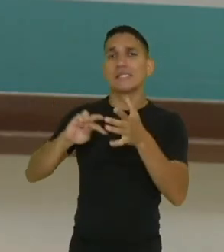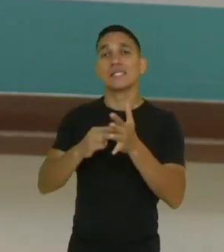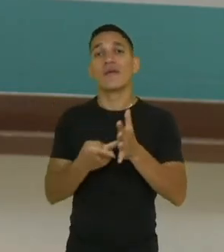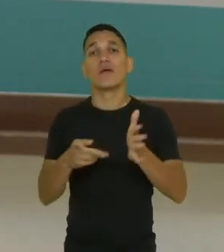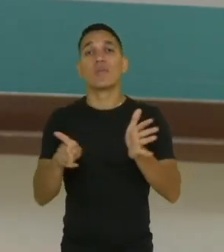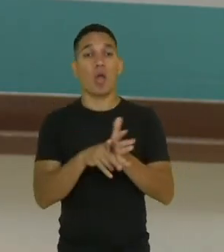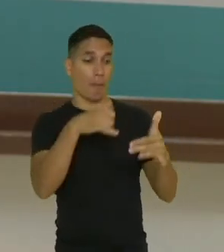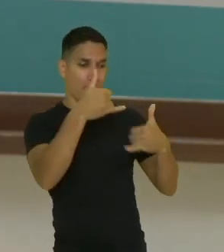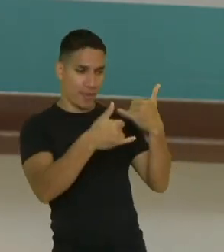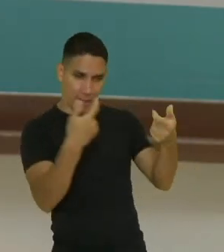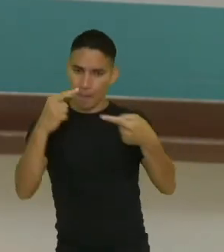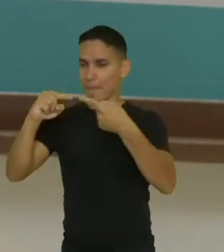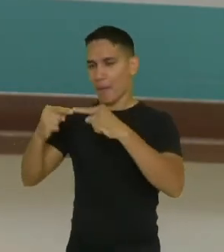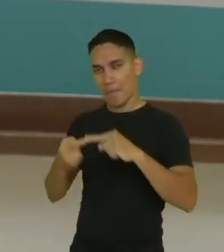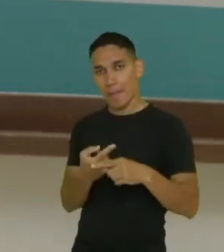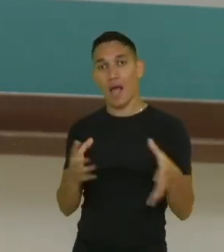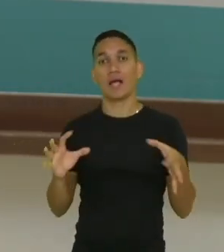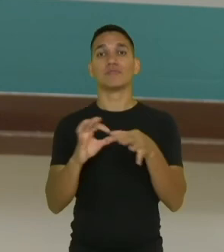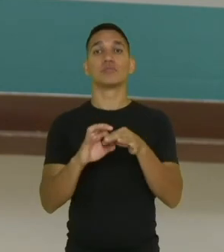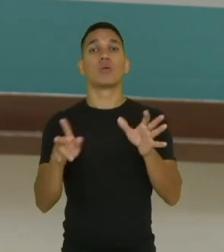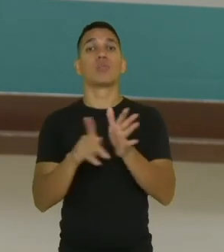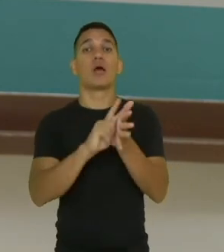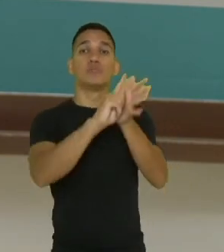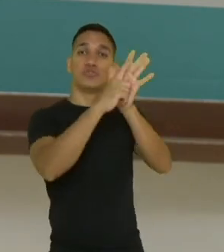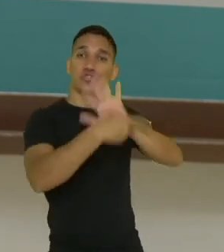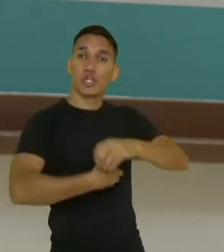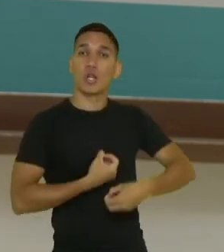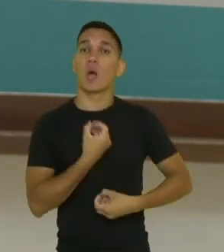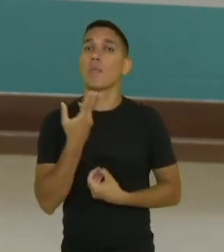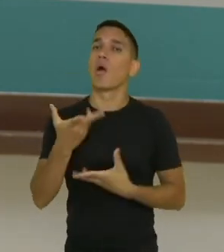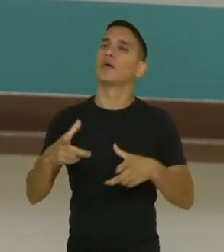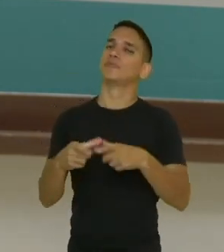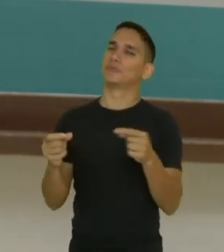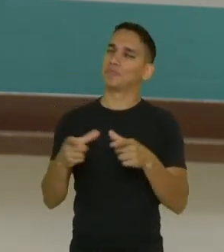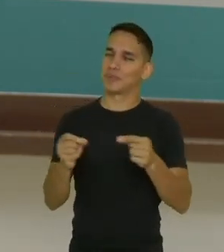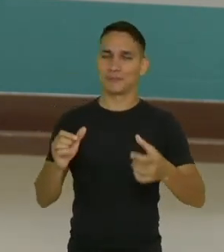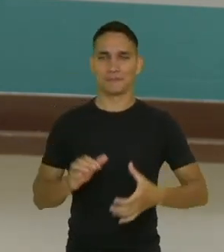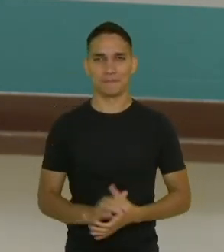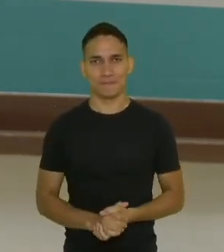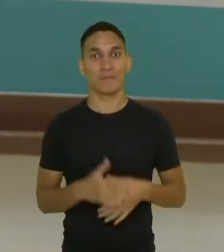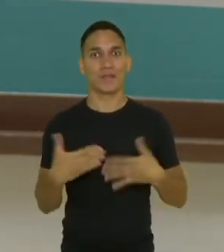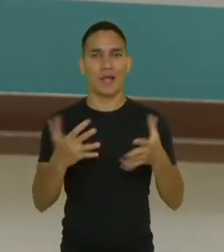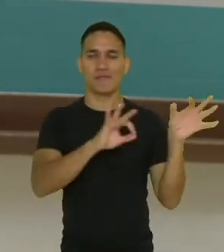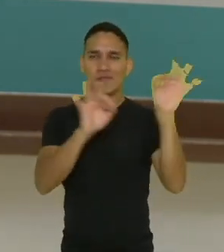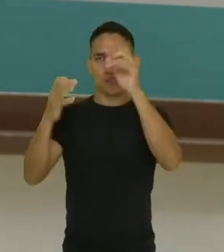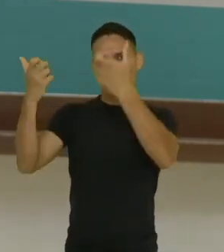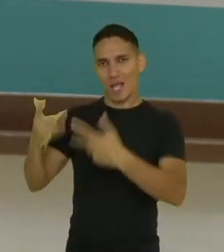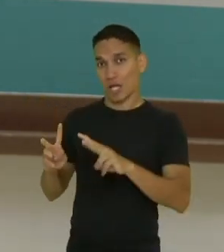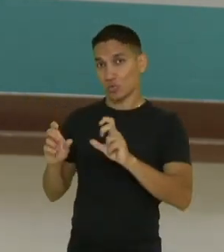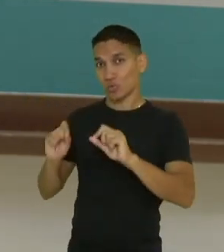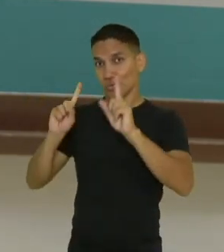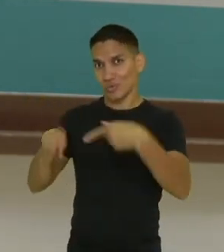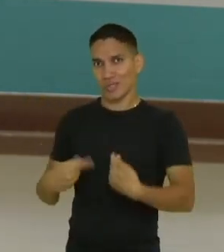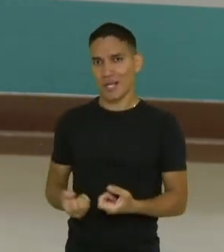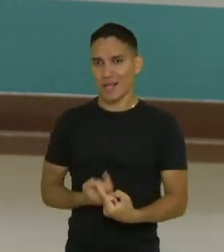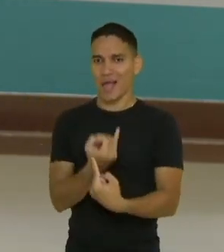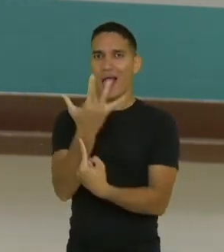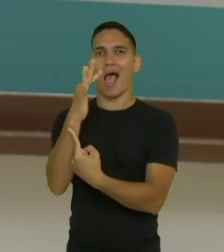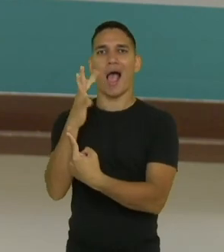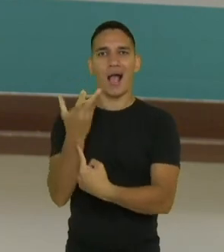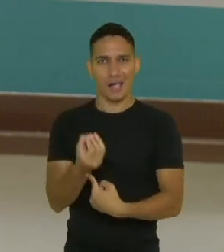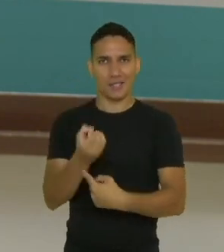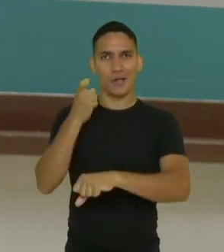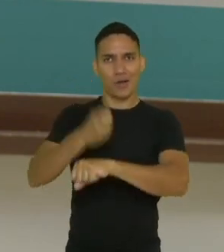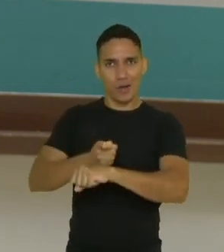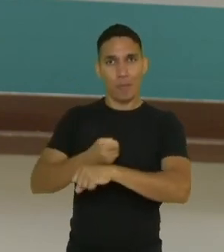harmonia, que é um gênero de poesia japonesa. Nesse vídeo, nós falamos sobre arte concreta,